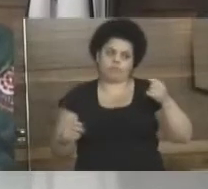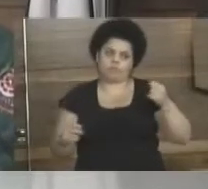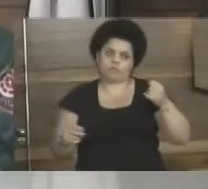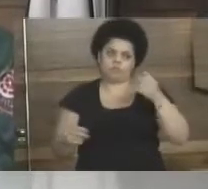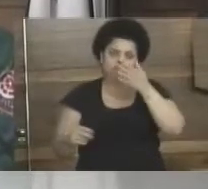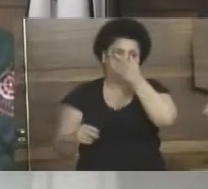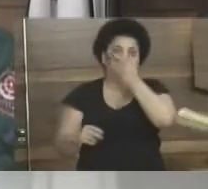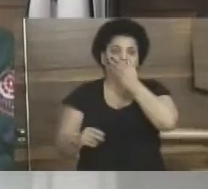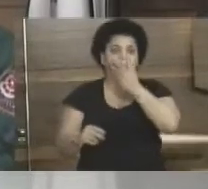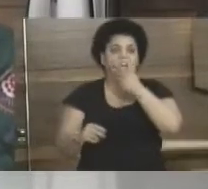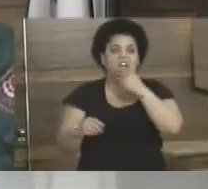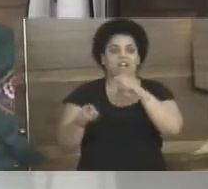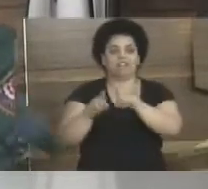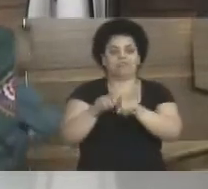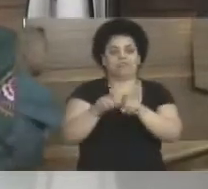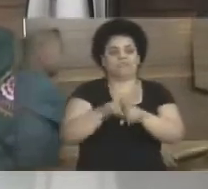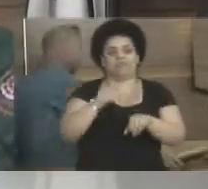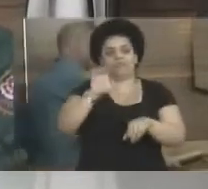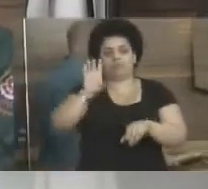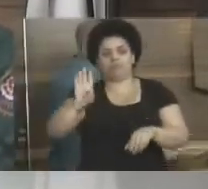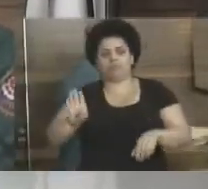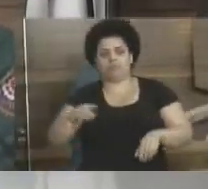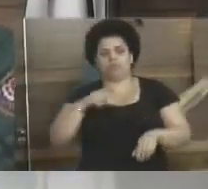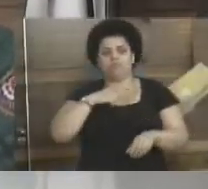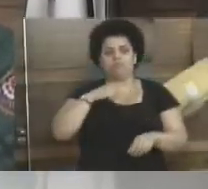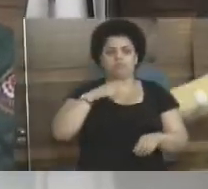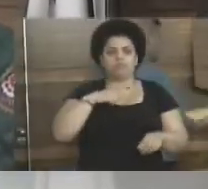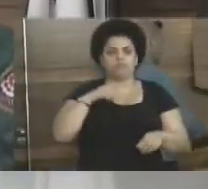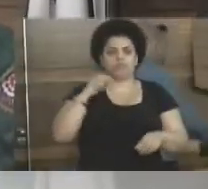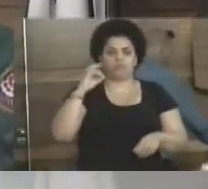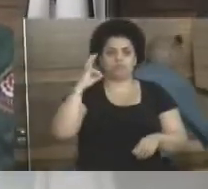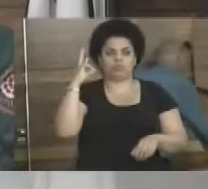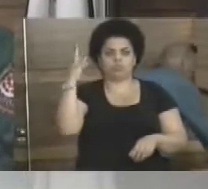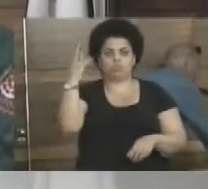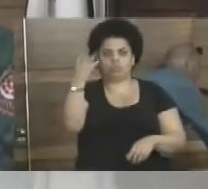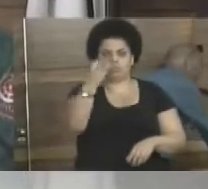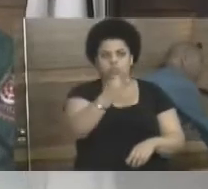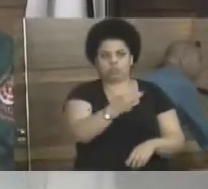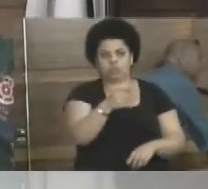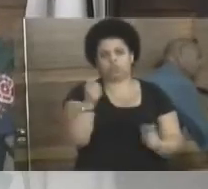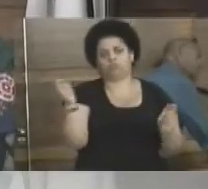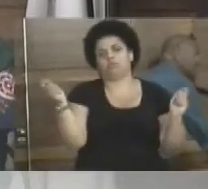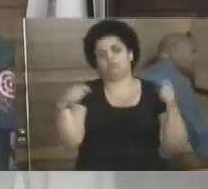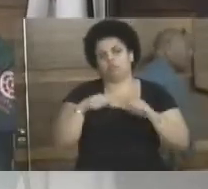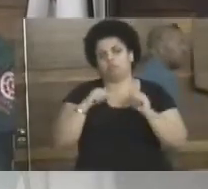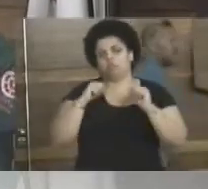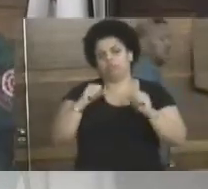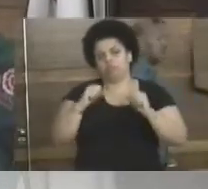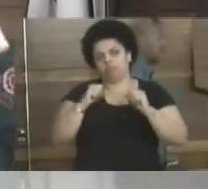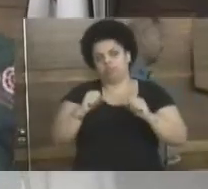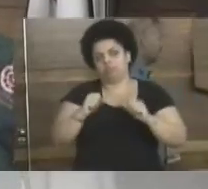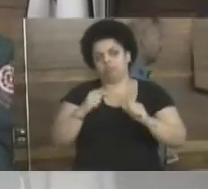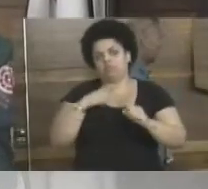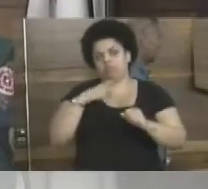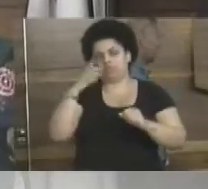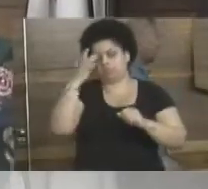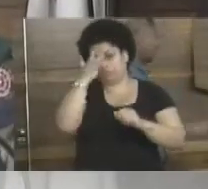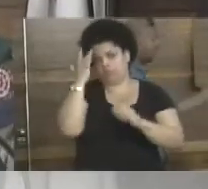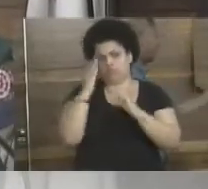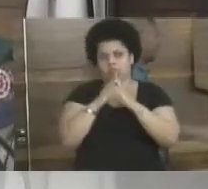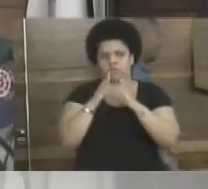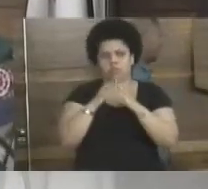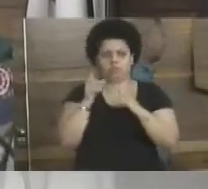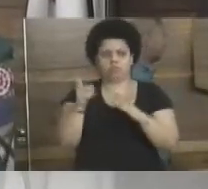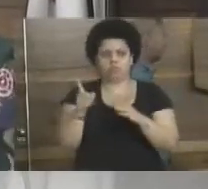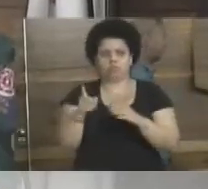no Campo Belo também, e tem as comunidades em torno que também vão poder estar atendendo os moradores. Então